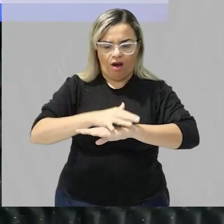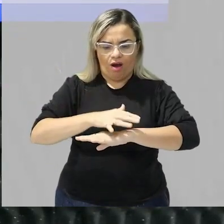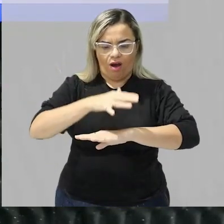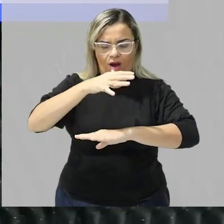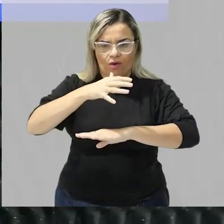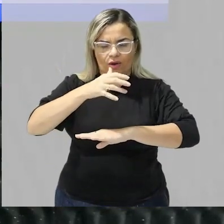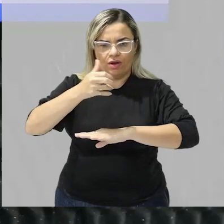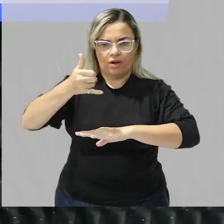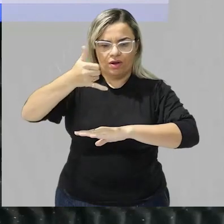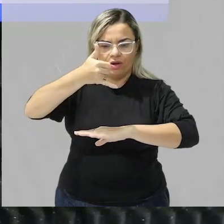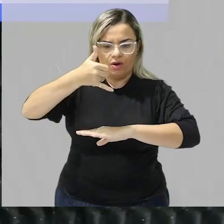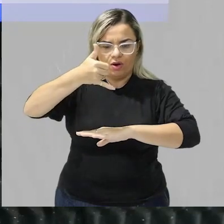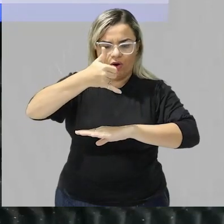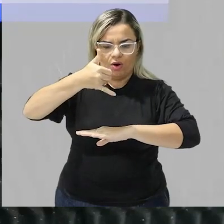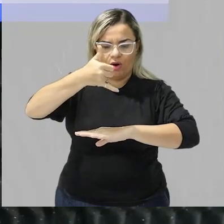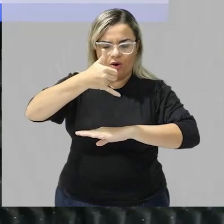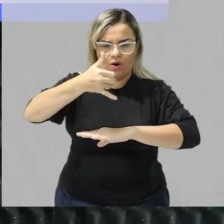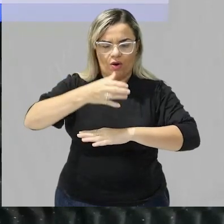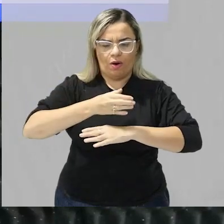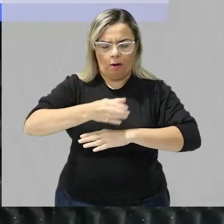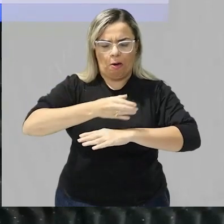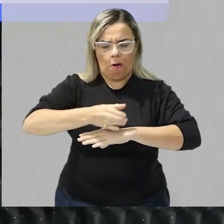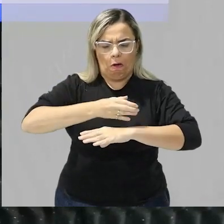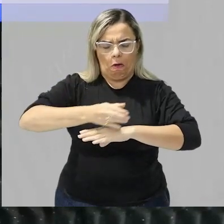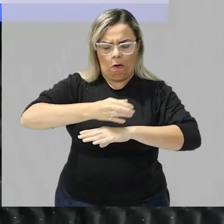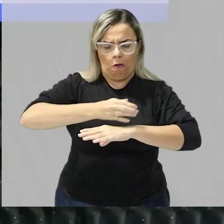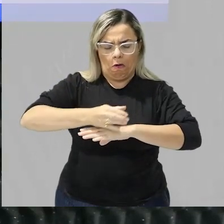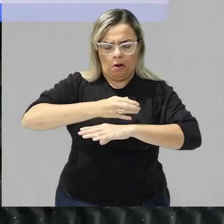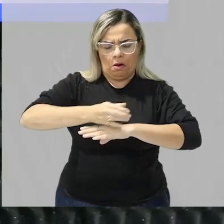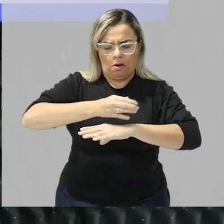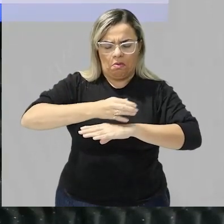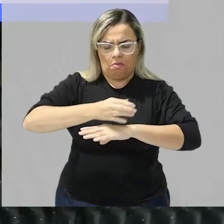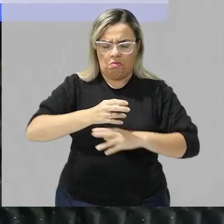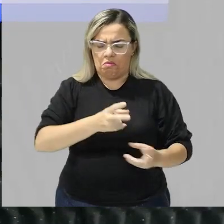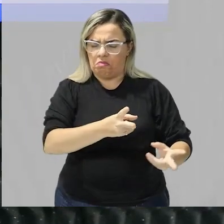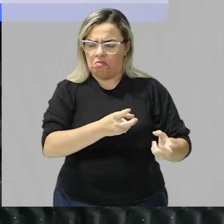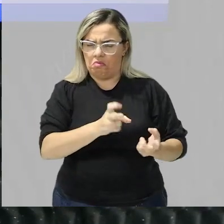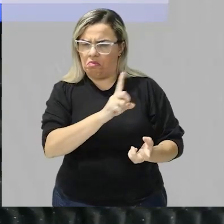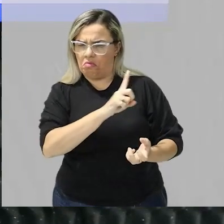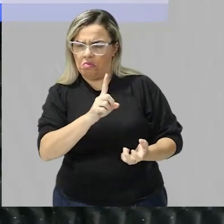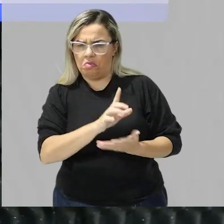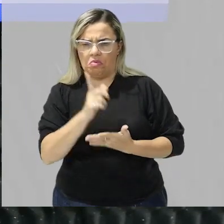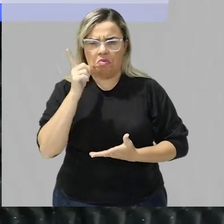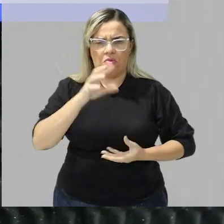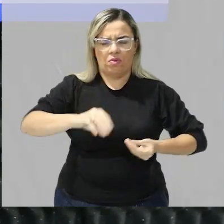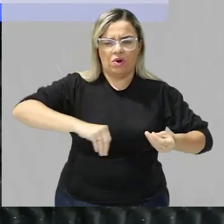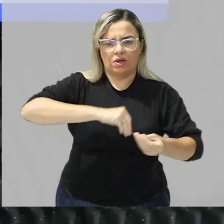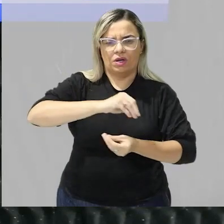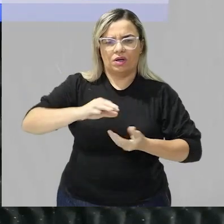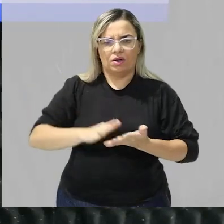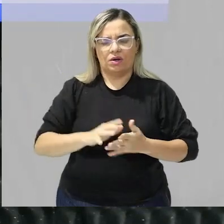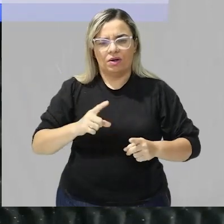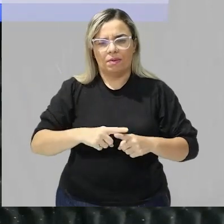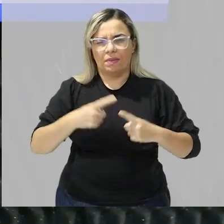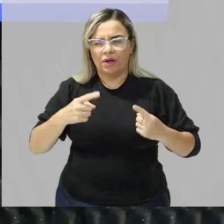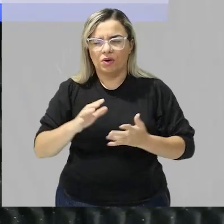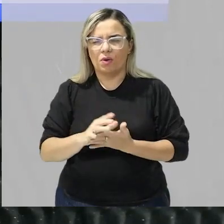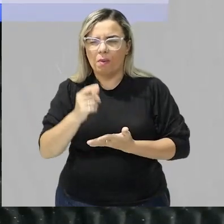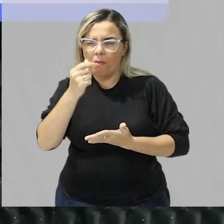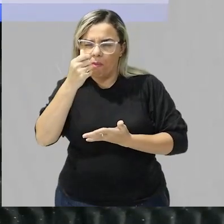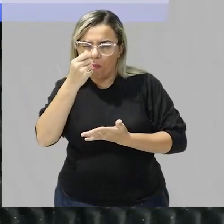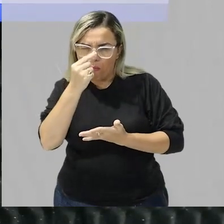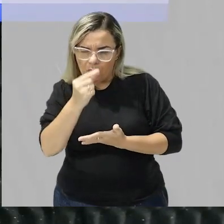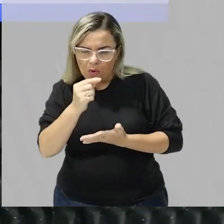sacudir ou agitar aquela água com o óleo você percebe que não consegue misturar mas se você pegar um pouquinho de